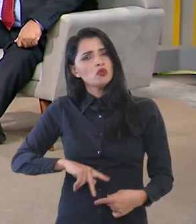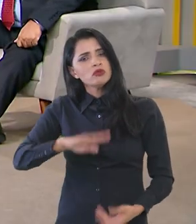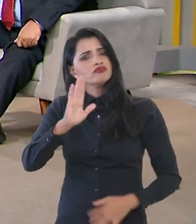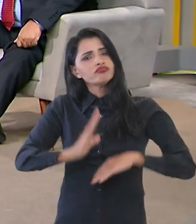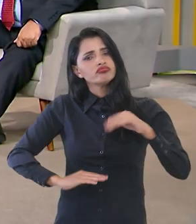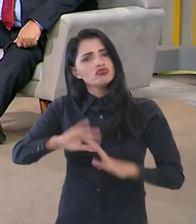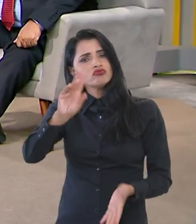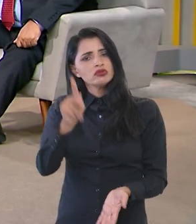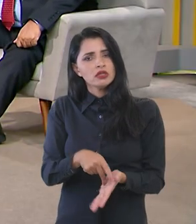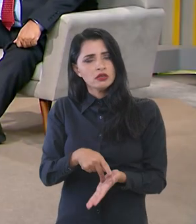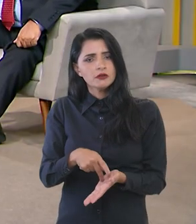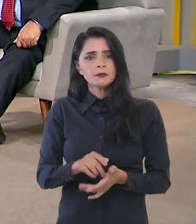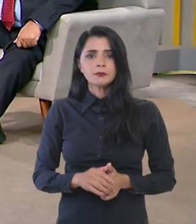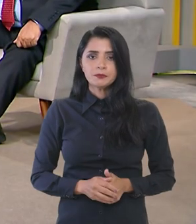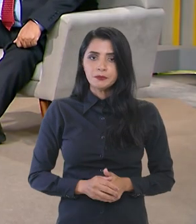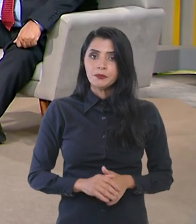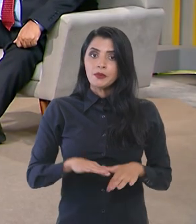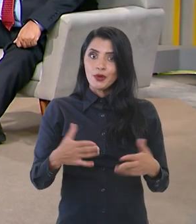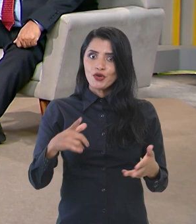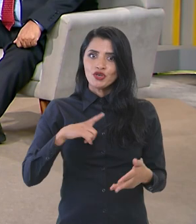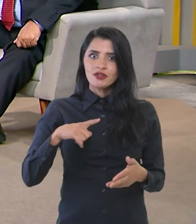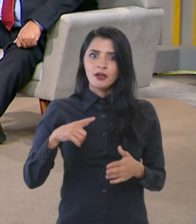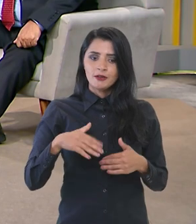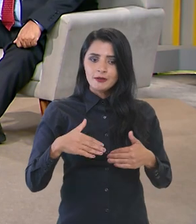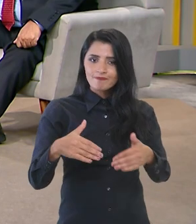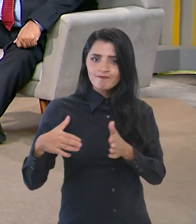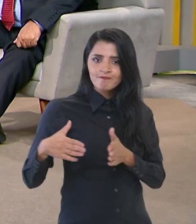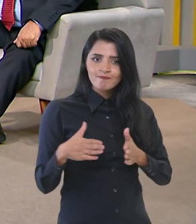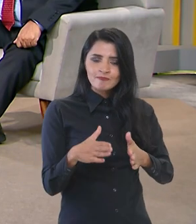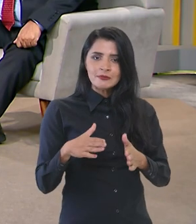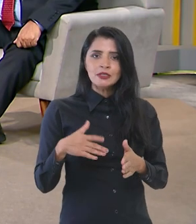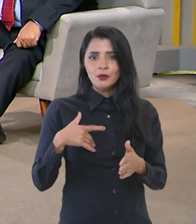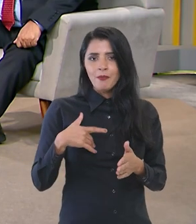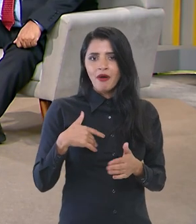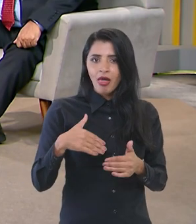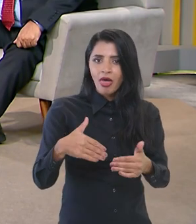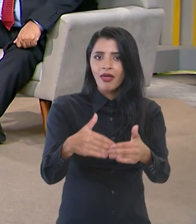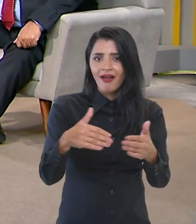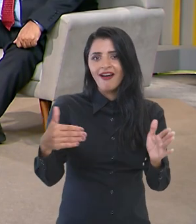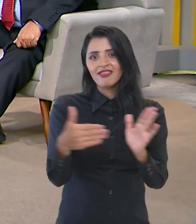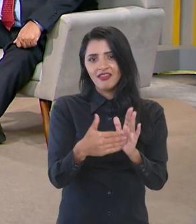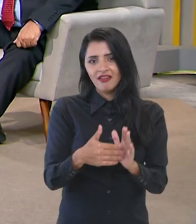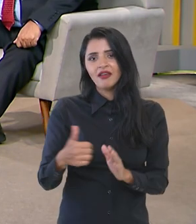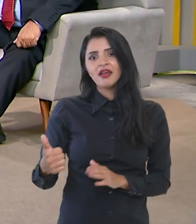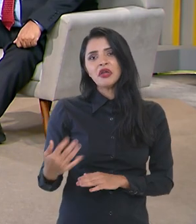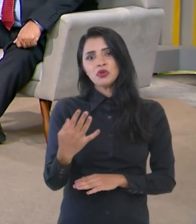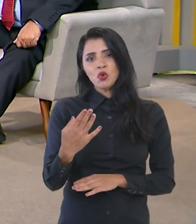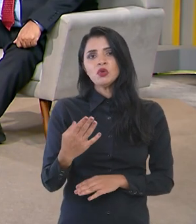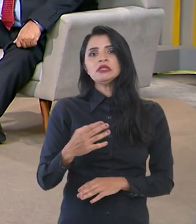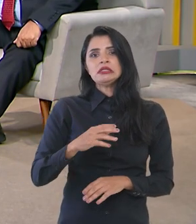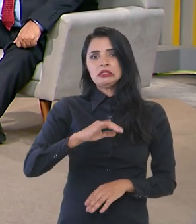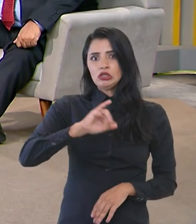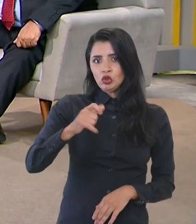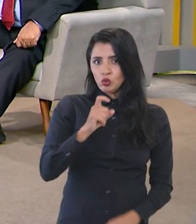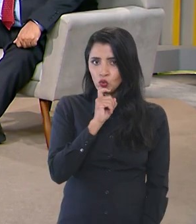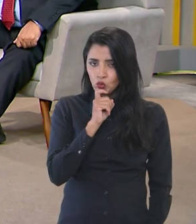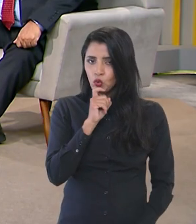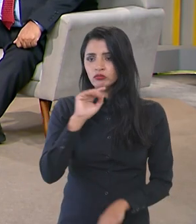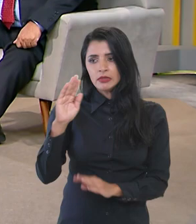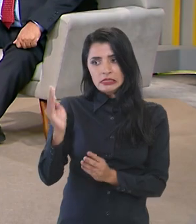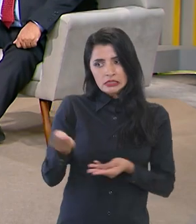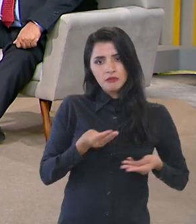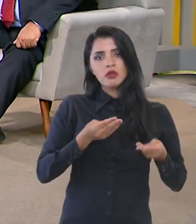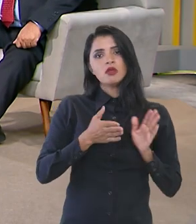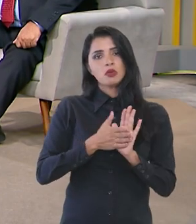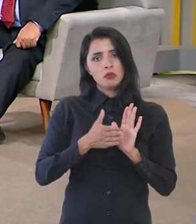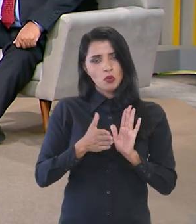prática, secretário? Bom, nós temos aí esse caminho, né, a perseguir. Até 14 de julho estamos recebendo as